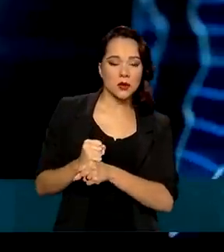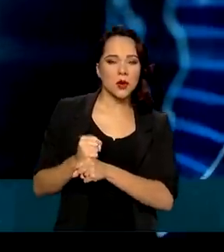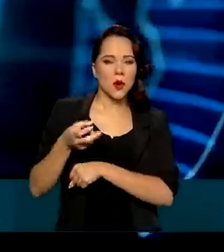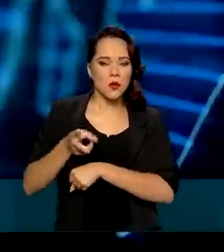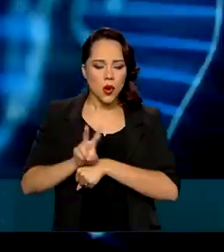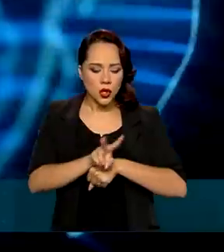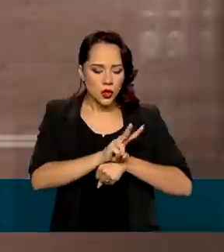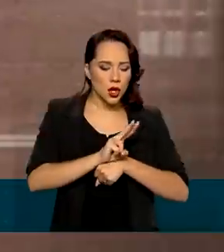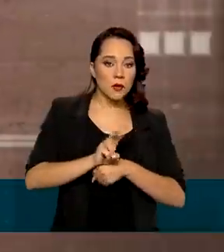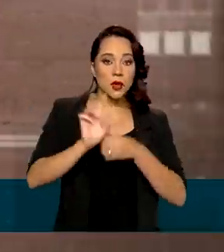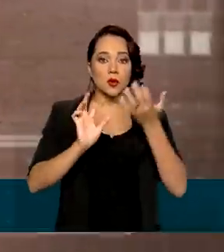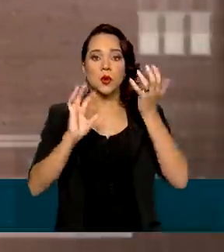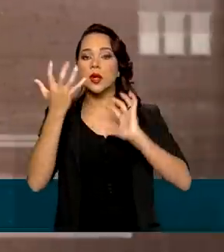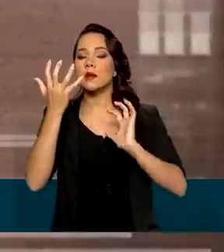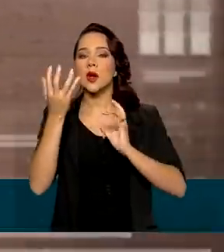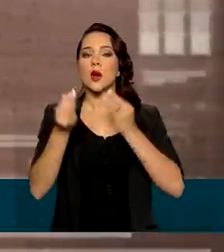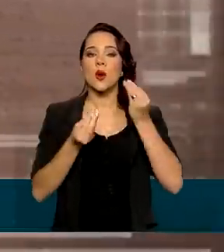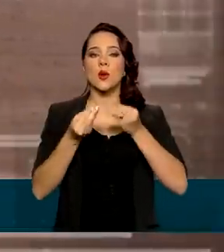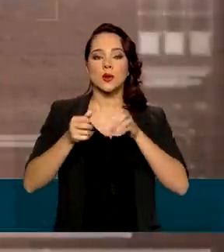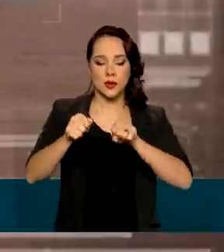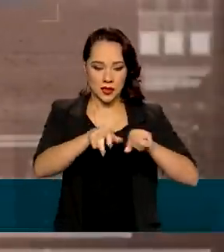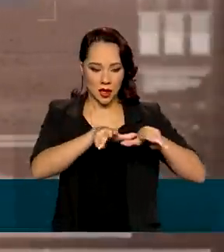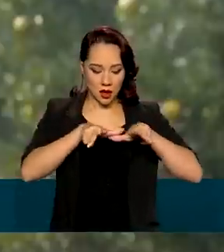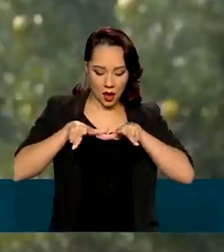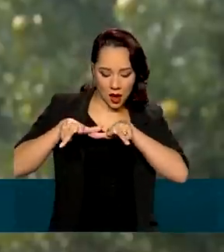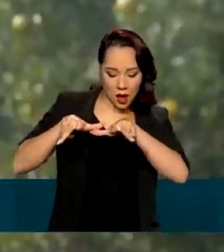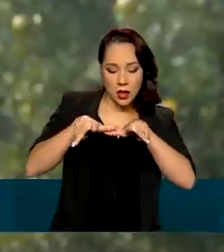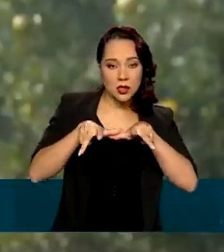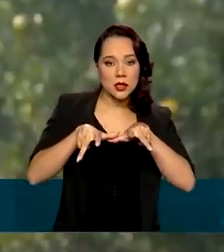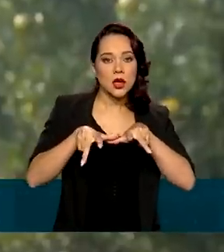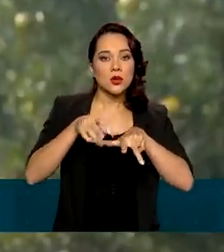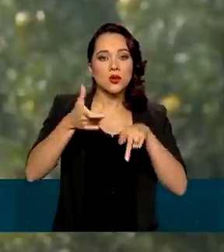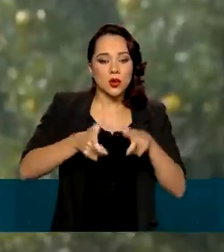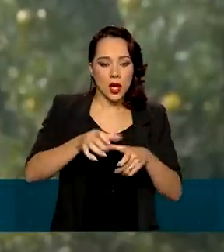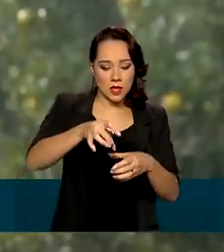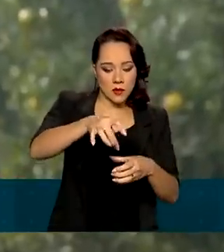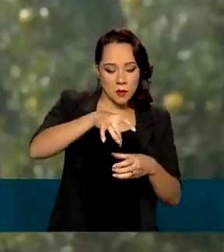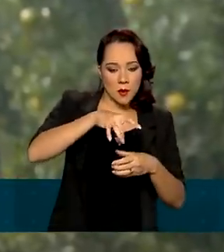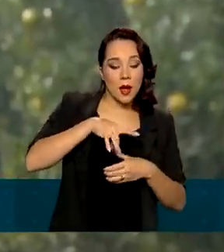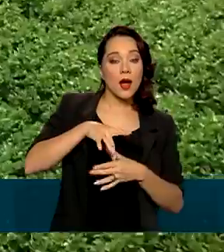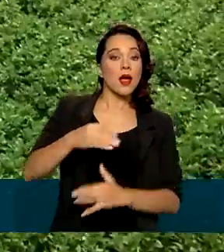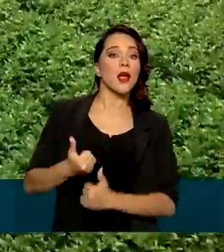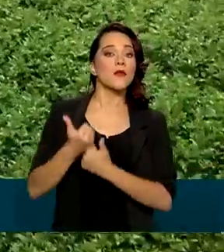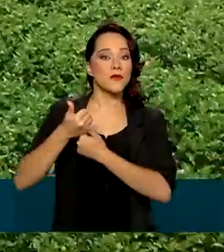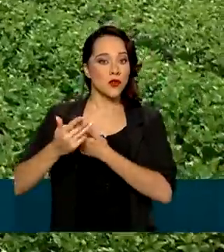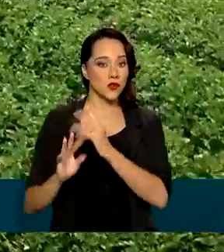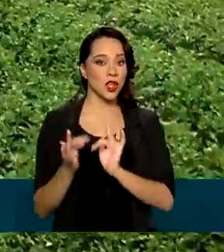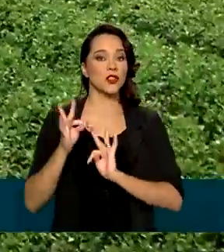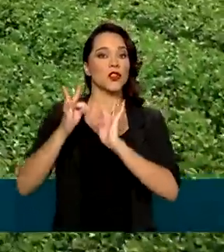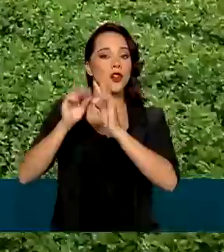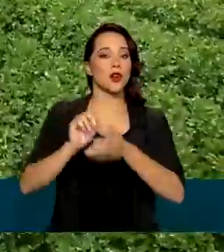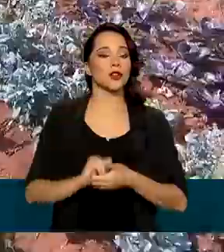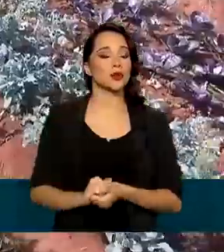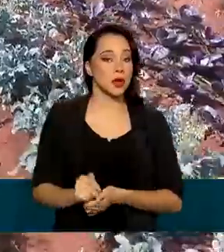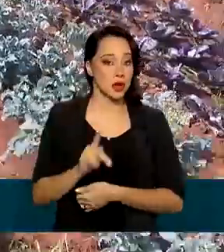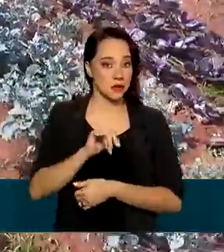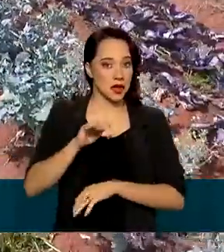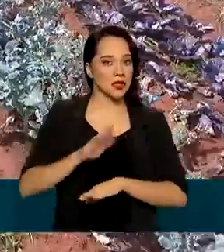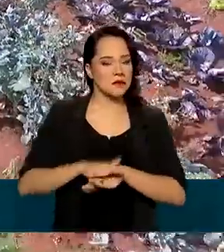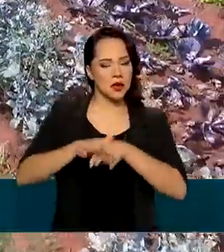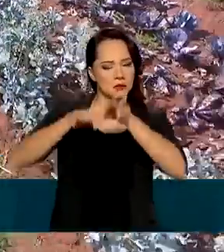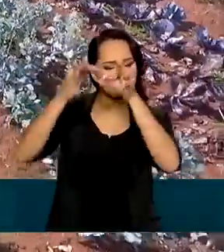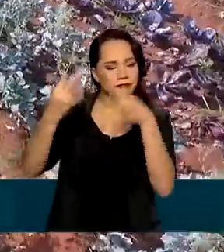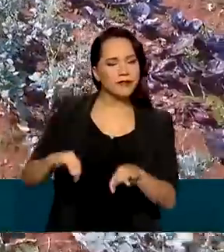monitoramento meteorológico via satélite das regiões plantadas ganhou reforço tecnológico e será mais